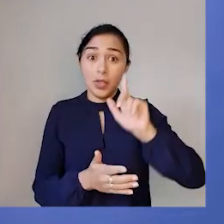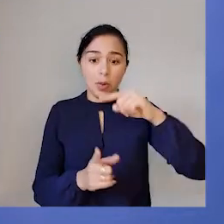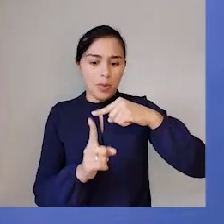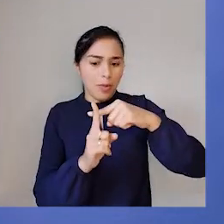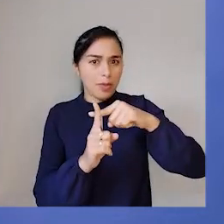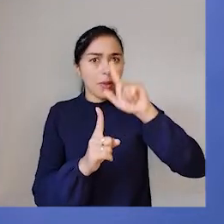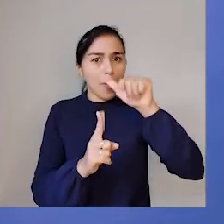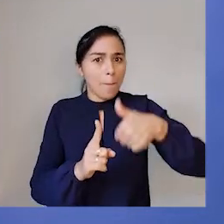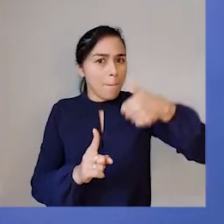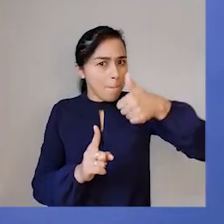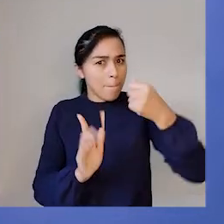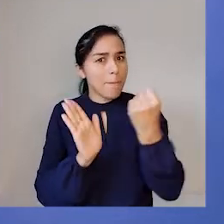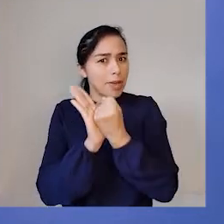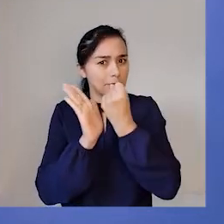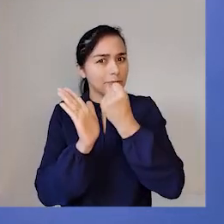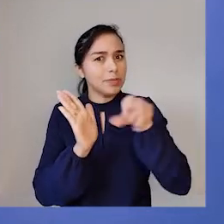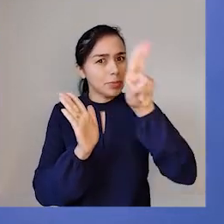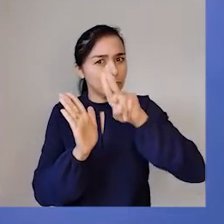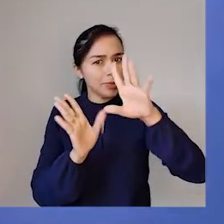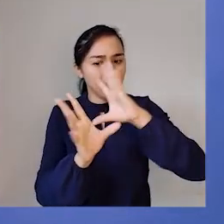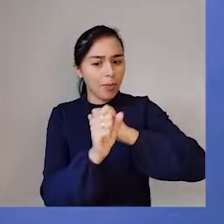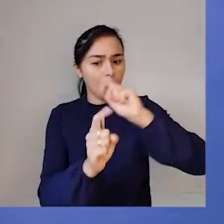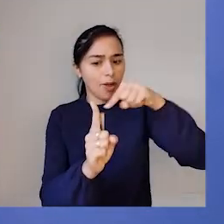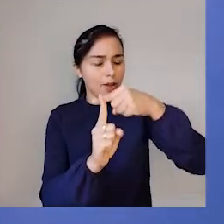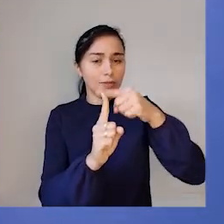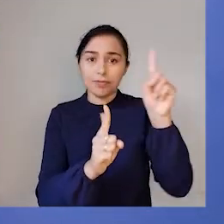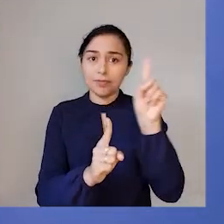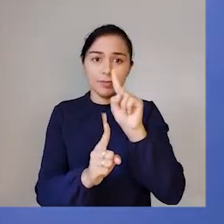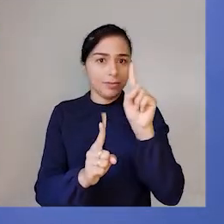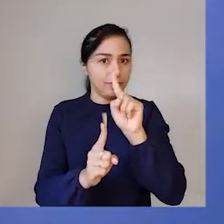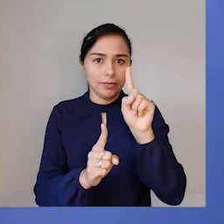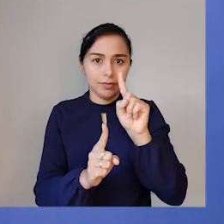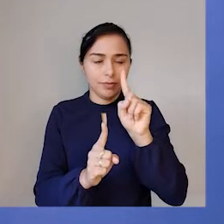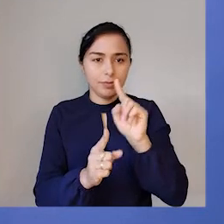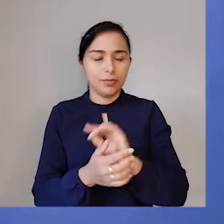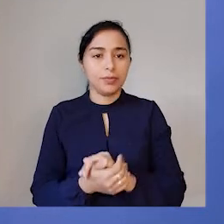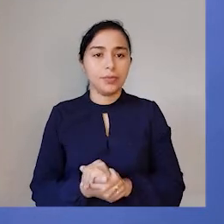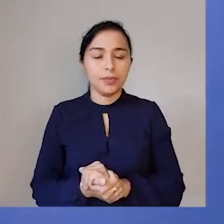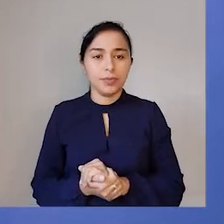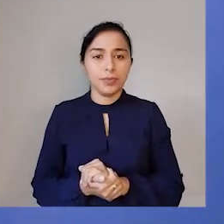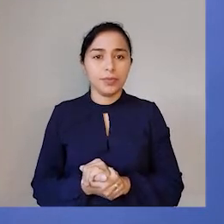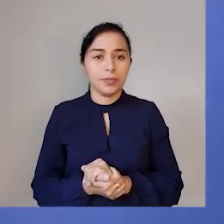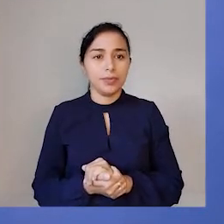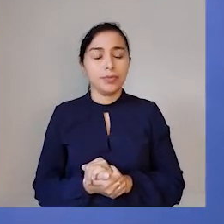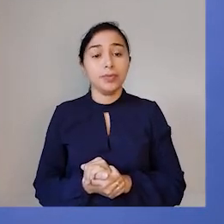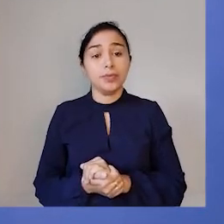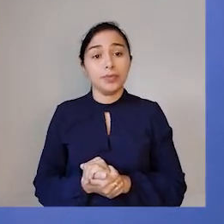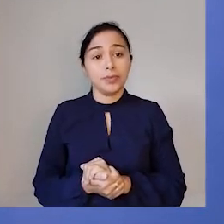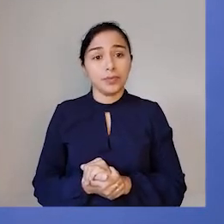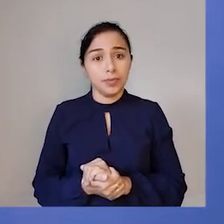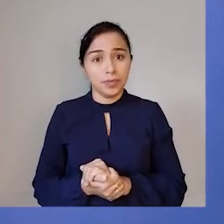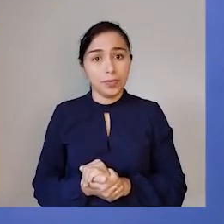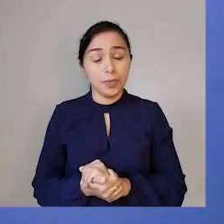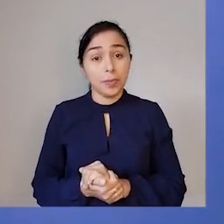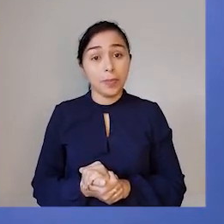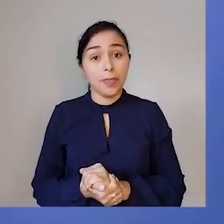indicar que ali estava sendo utilizado uma operação de adição.